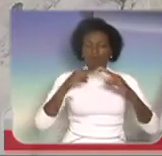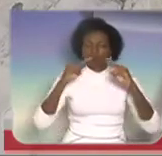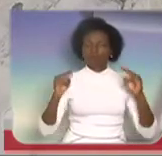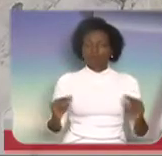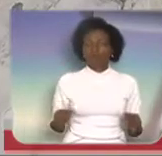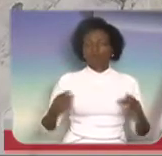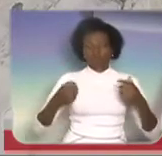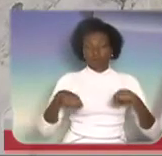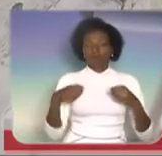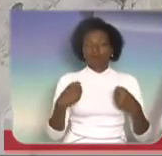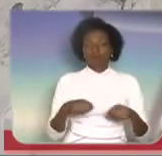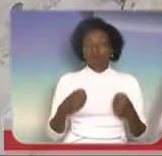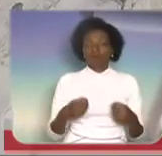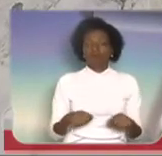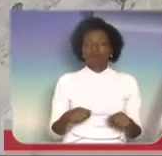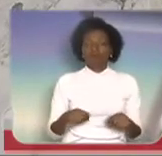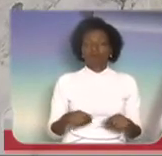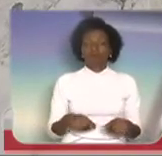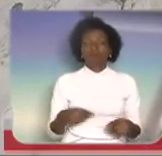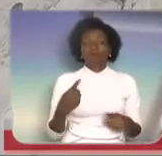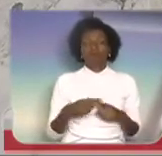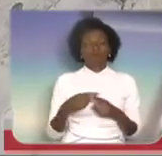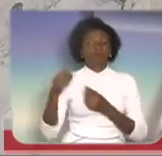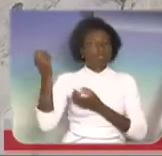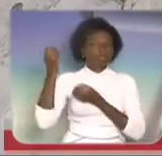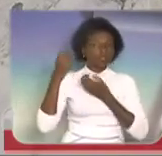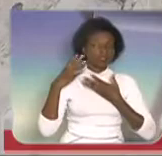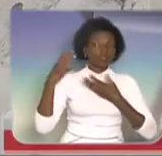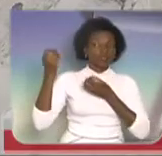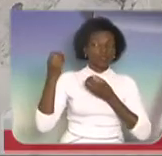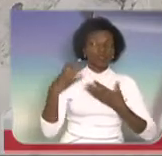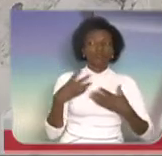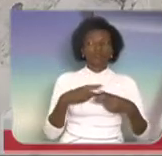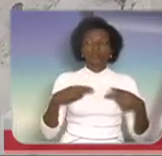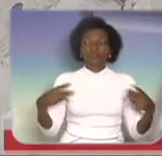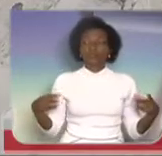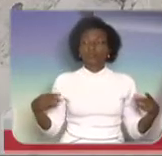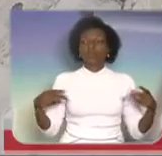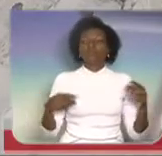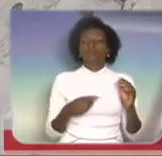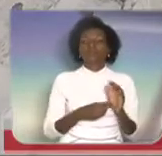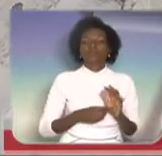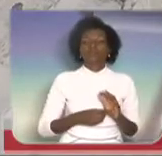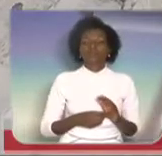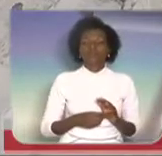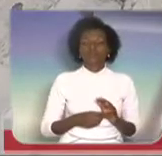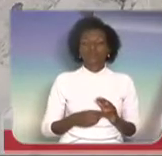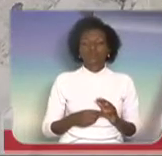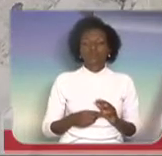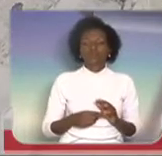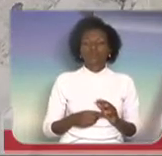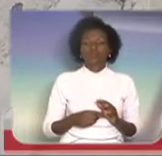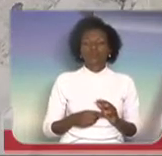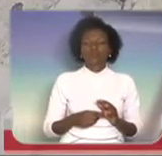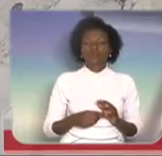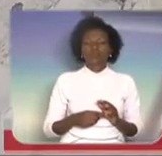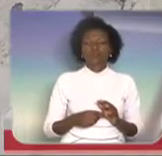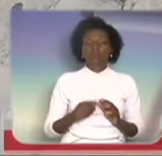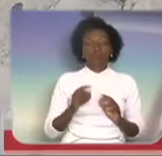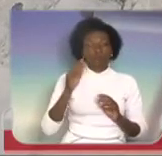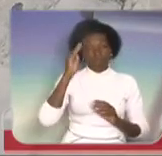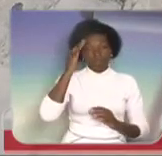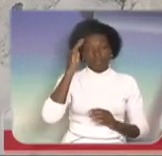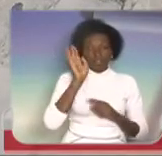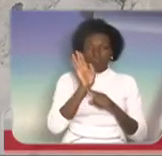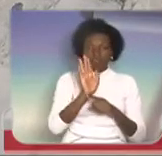Ipiranga, tendo em vista que, segundo essas informações aqui, elas estão bem comprometidas. Para vocês terem uma ideia,